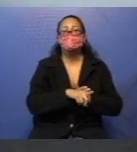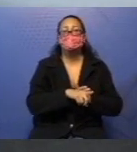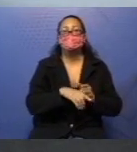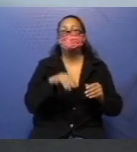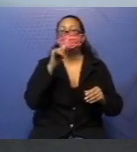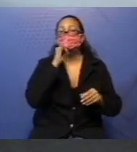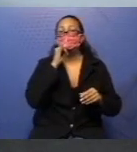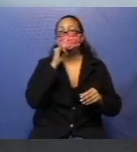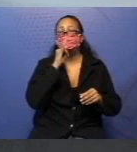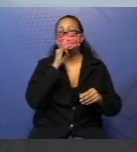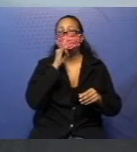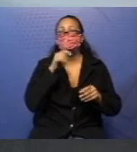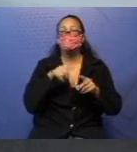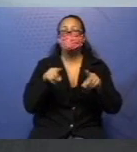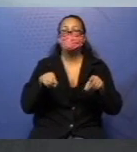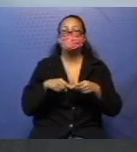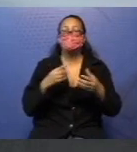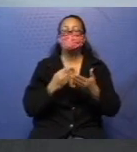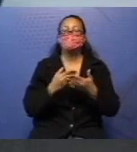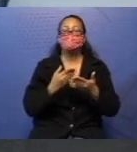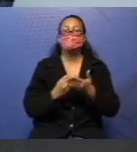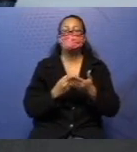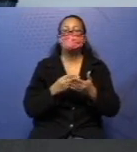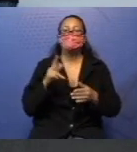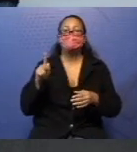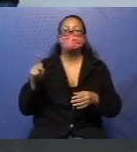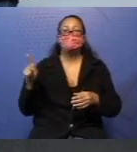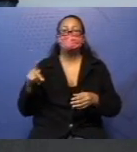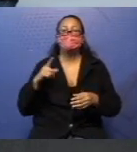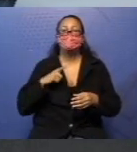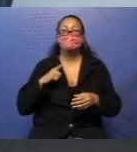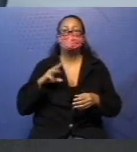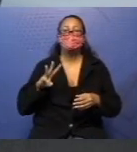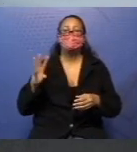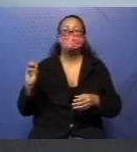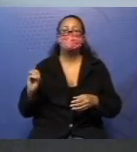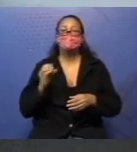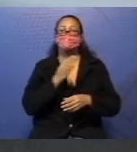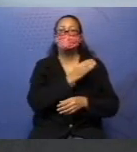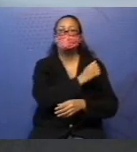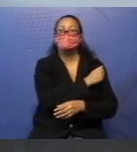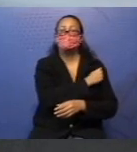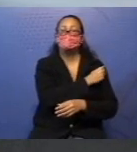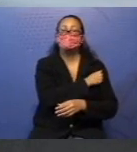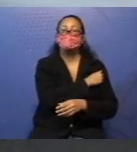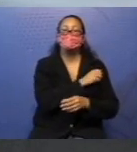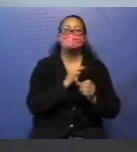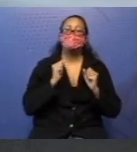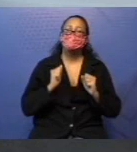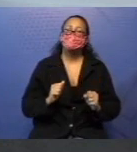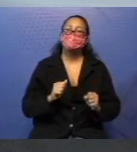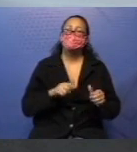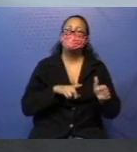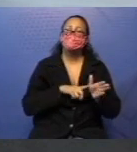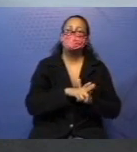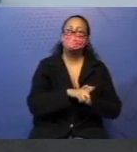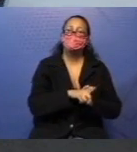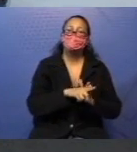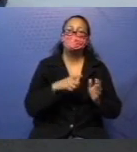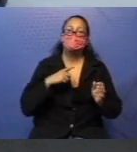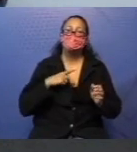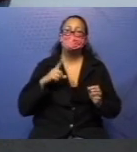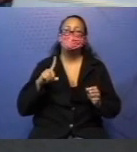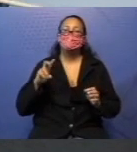sala tem 30 alunos, né? Eu posso fazer uma pergunta assim. Eu tenho 15